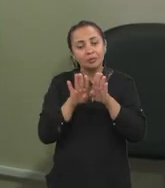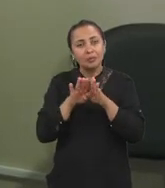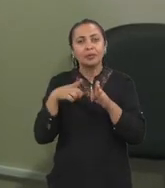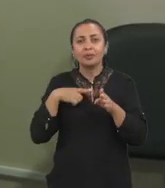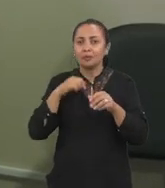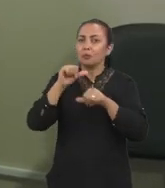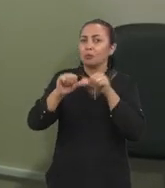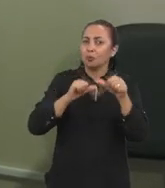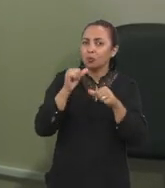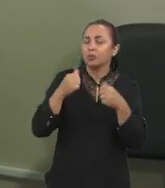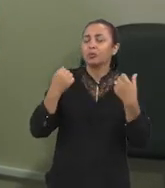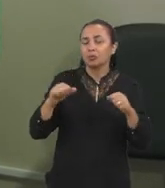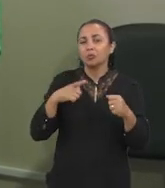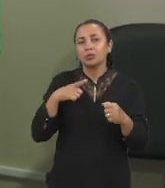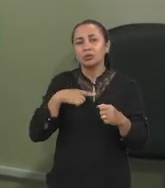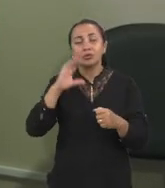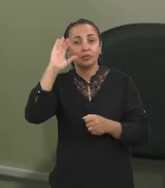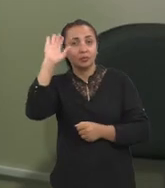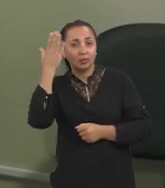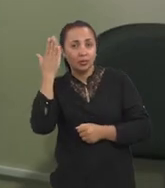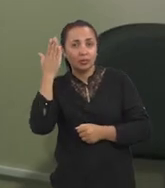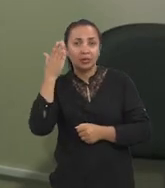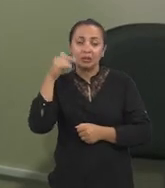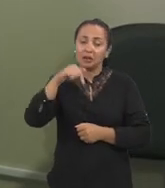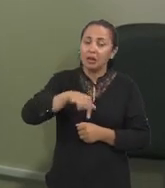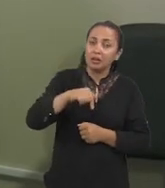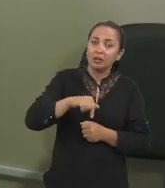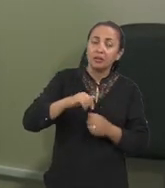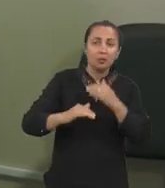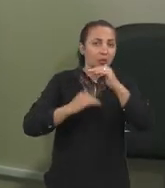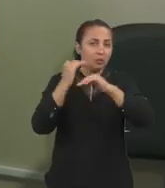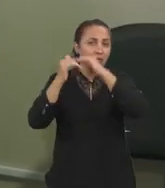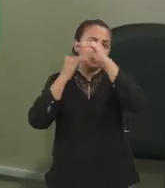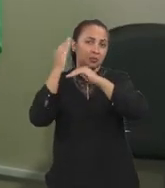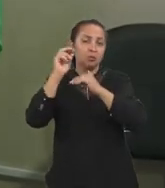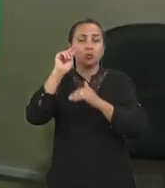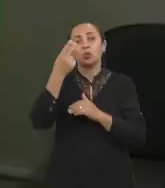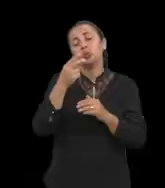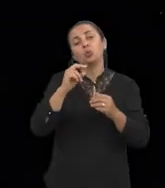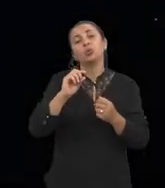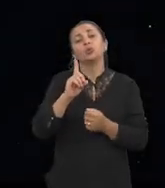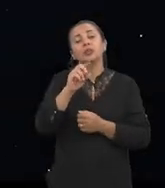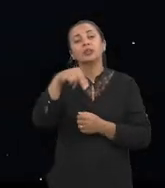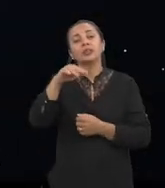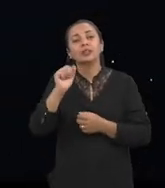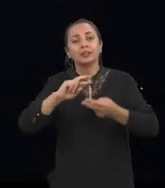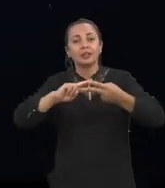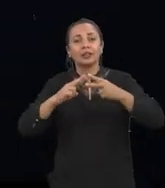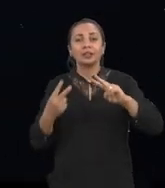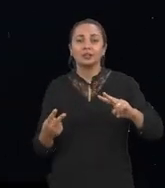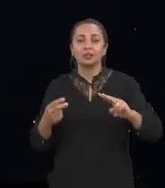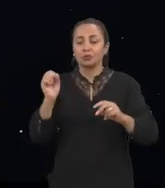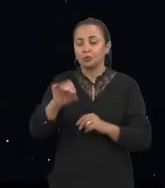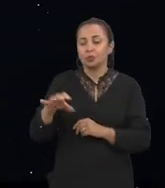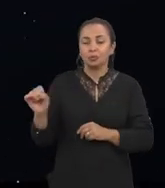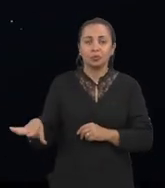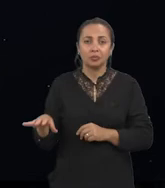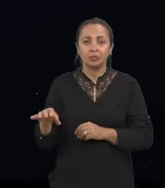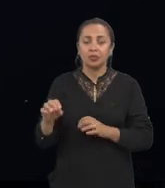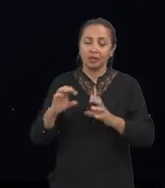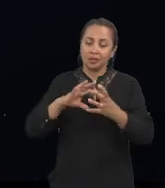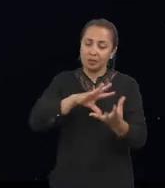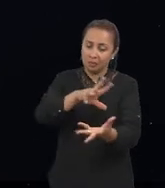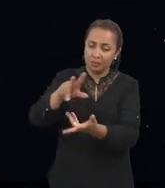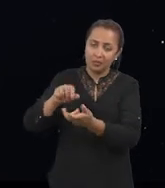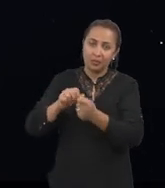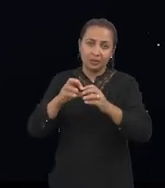alterações que poderiam ter ocorrido tanto no crescimento quanto no material genético daqueles que foram cultivados no planeta